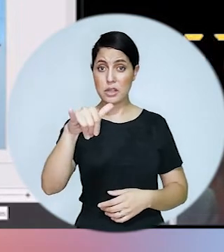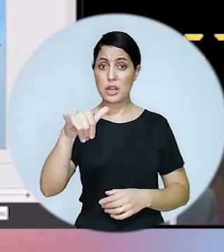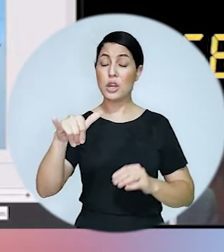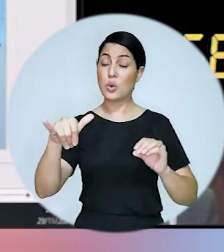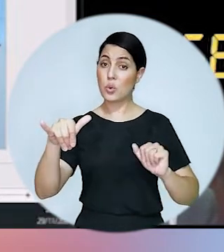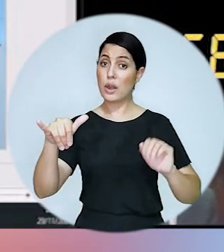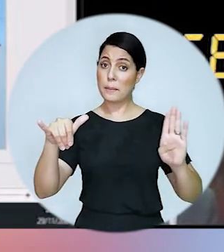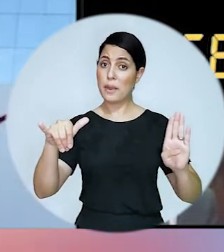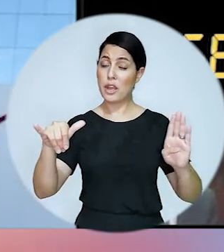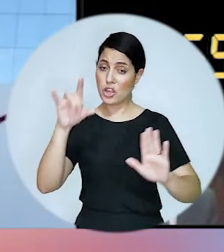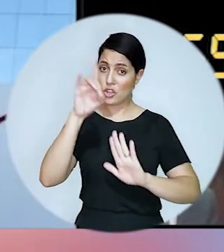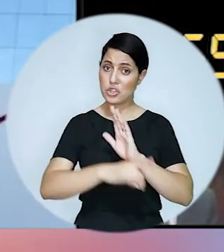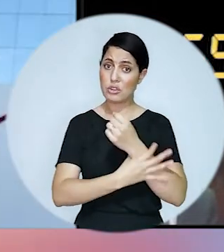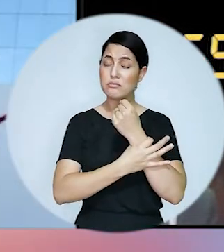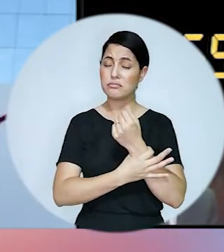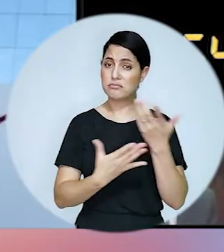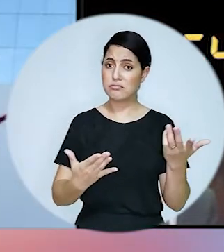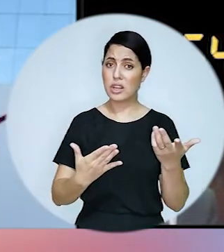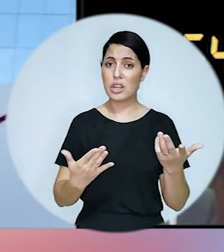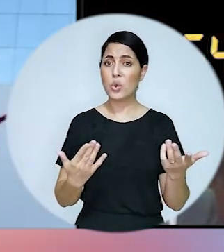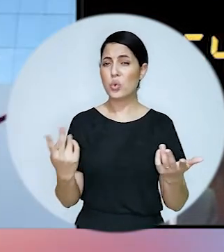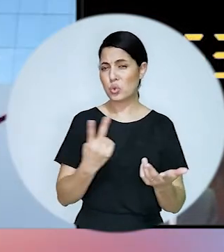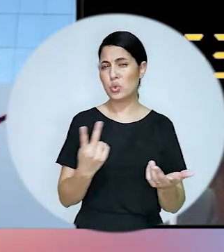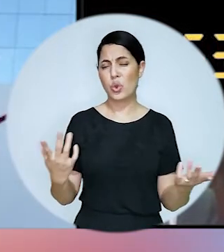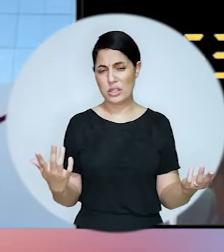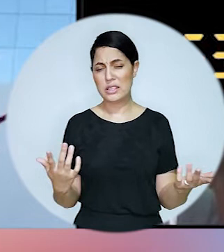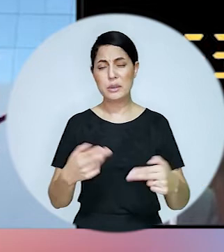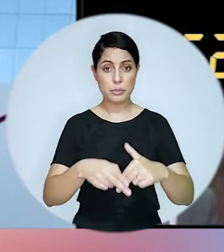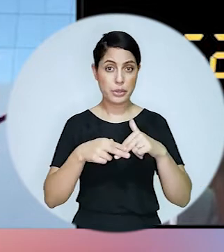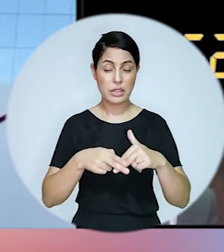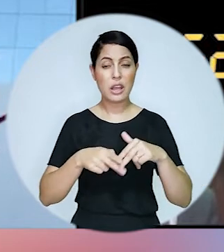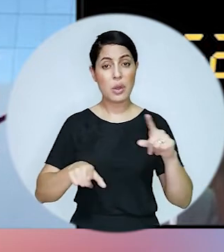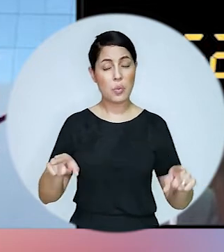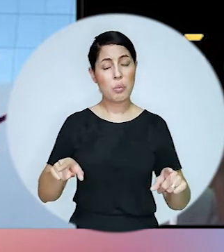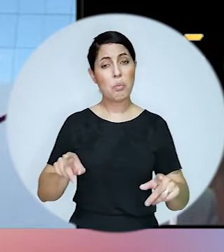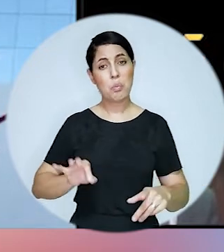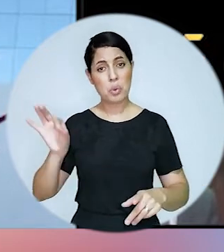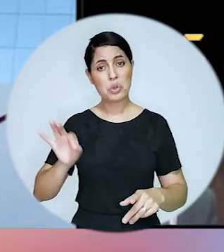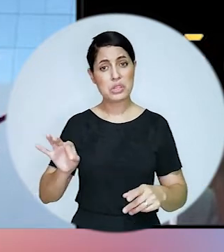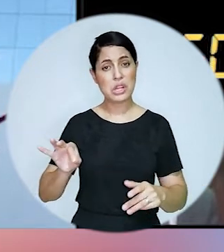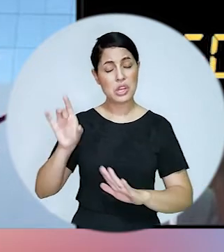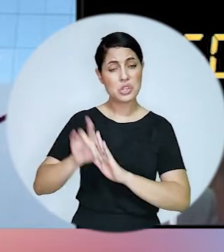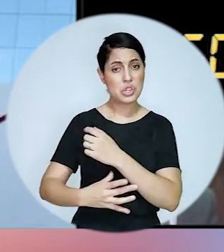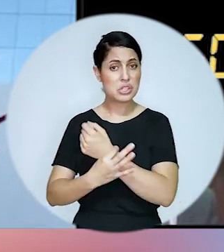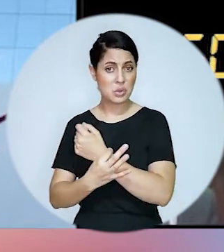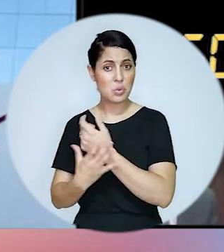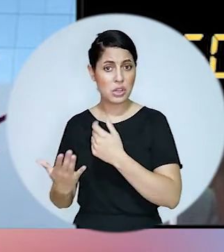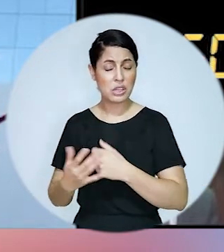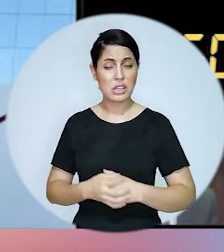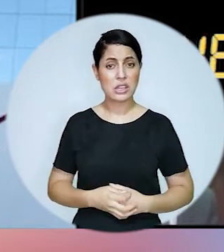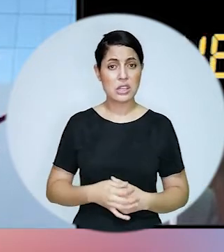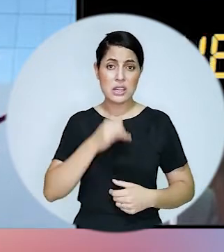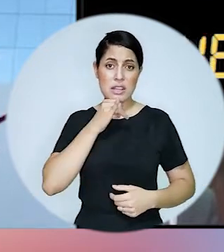fomentando a litigiosidade ou assegurando direitos eu diria que os dois né parte da advocacia assegura